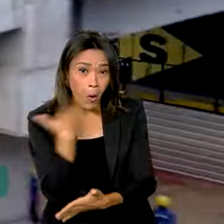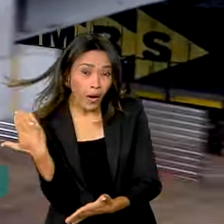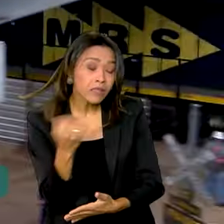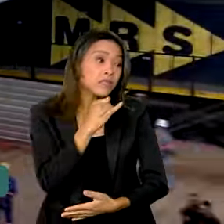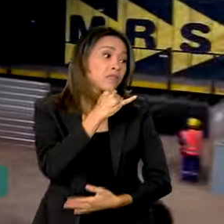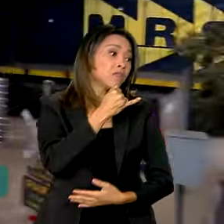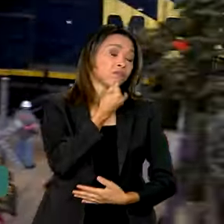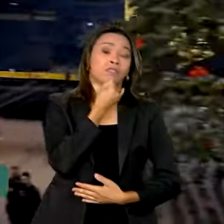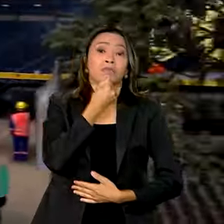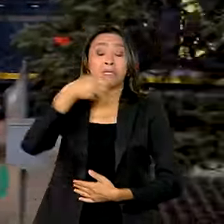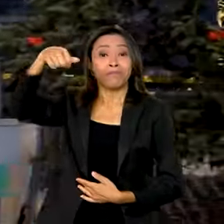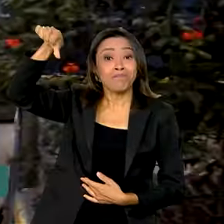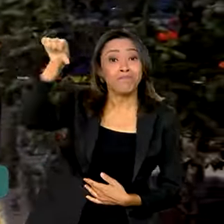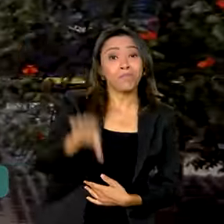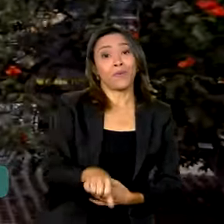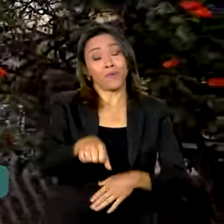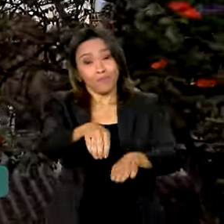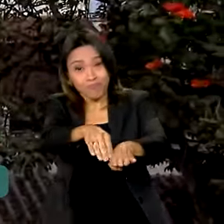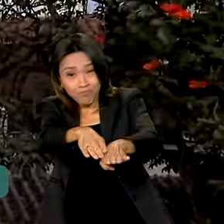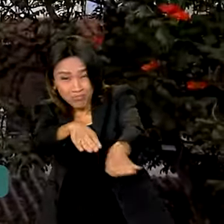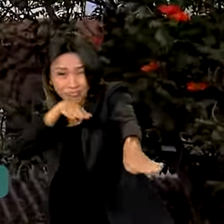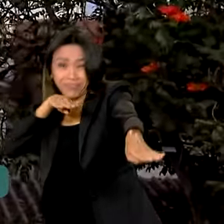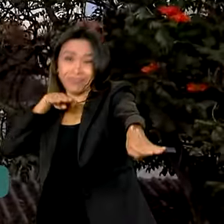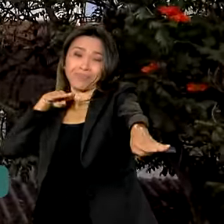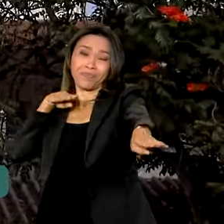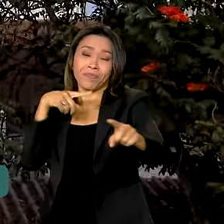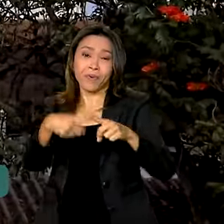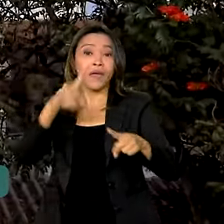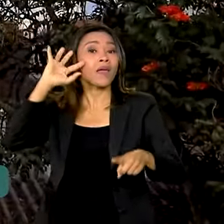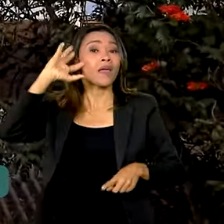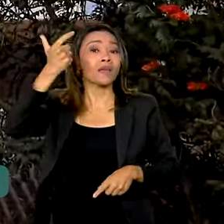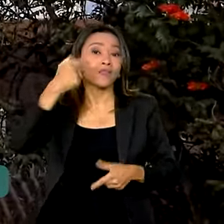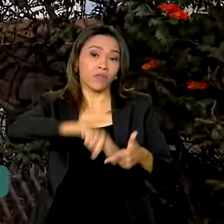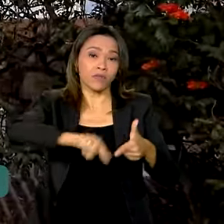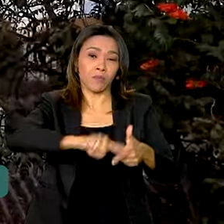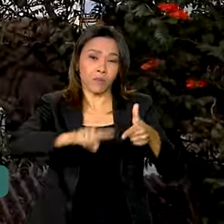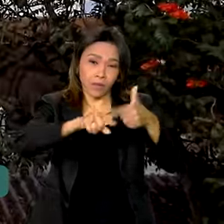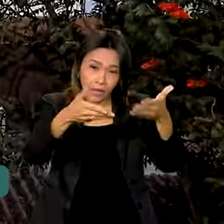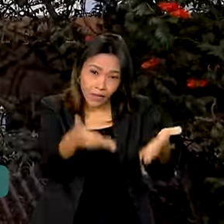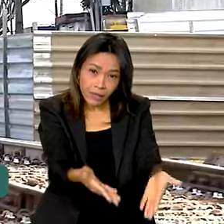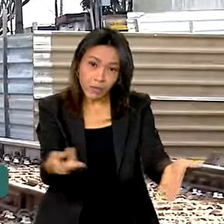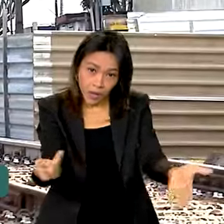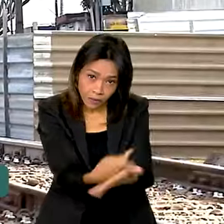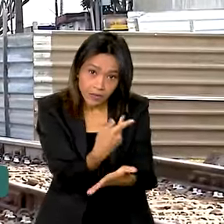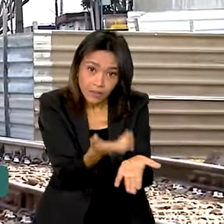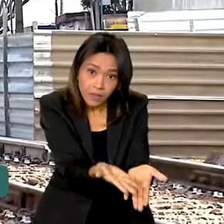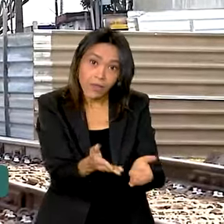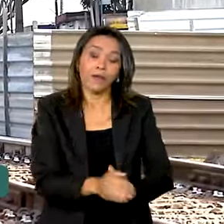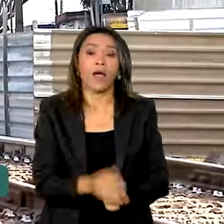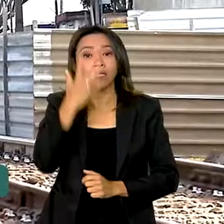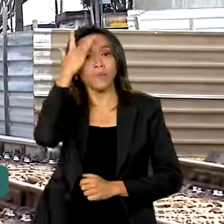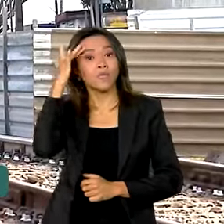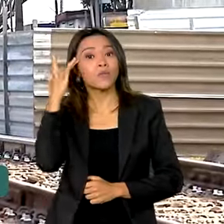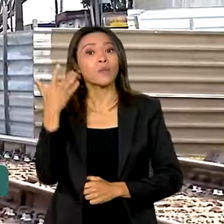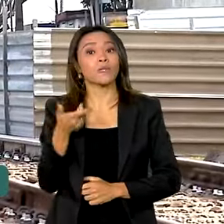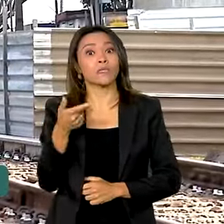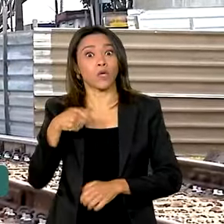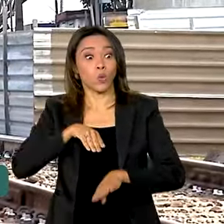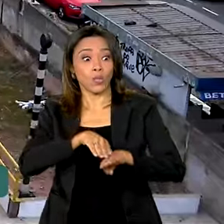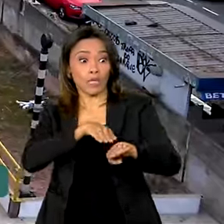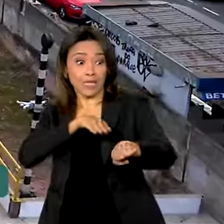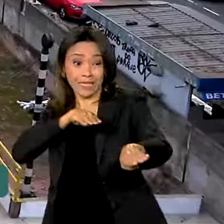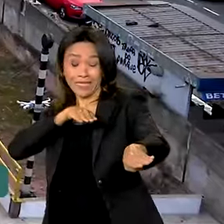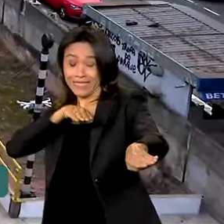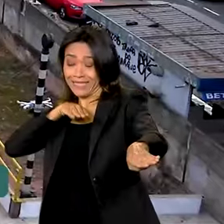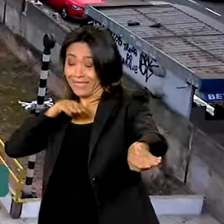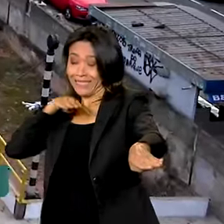infelizmente, o trânsito ficava ainda mais parado, porque até resolver a situação do ocorrido, o trânsito ficava ainda